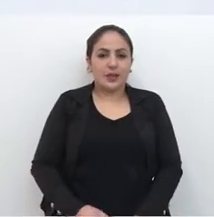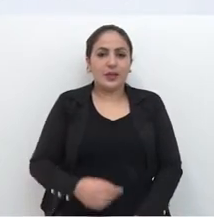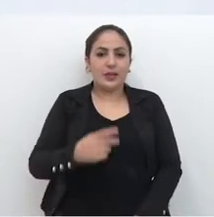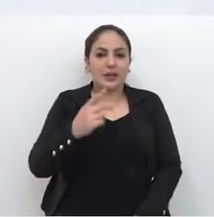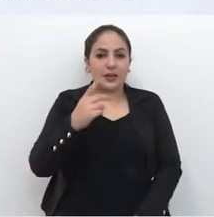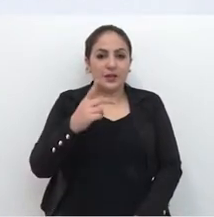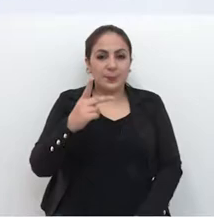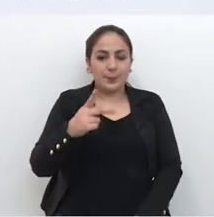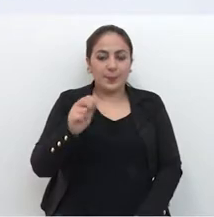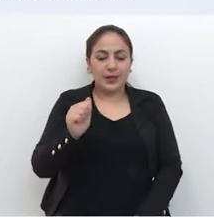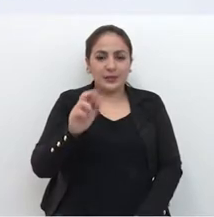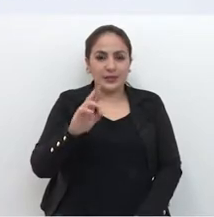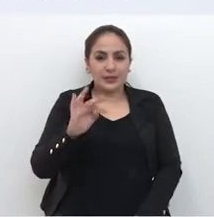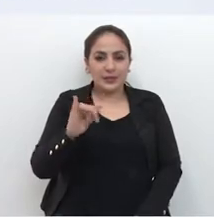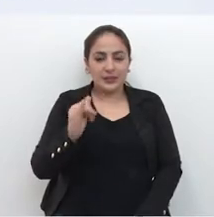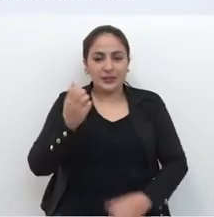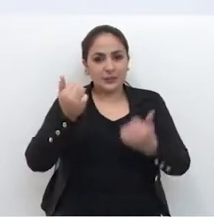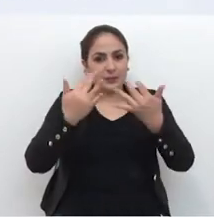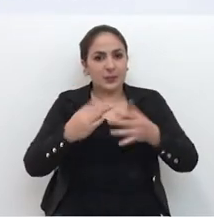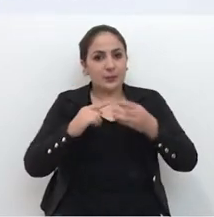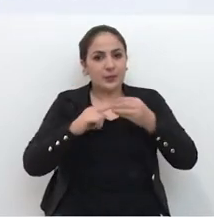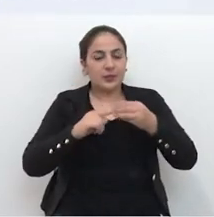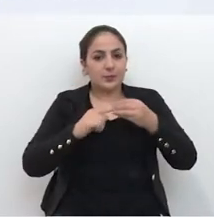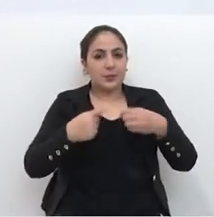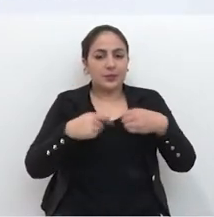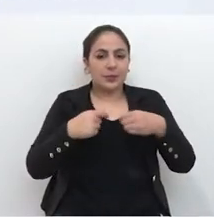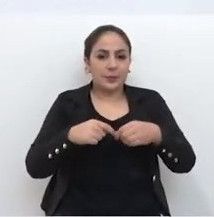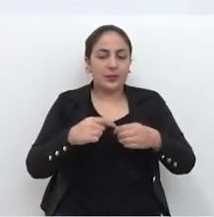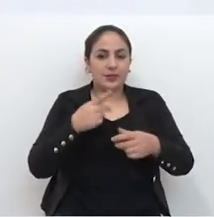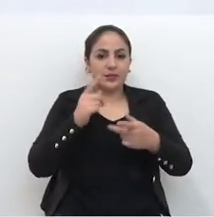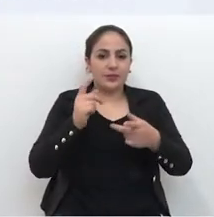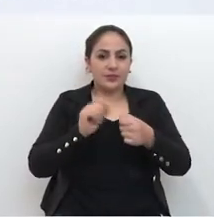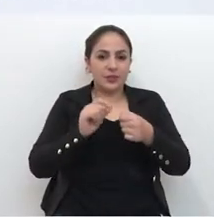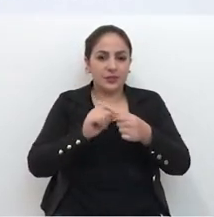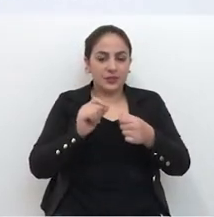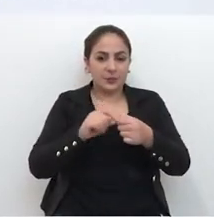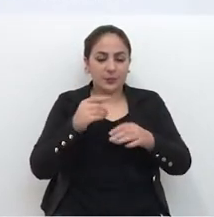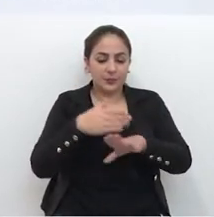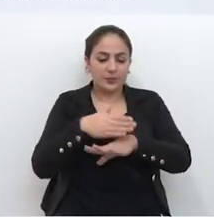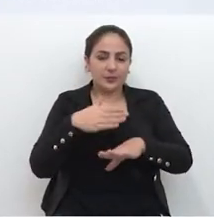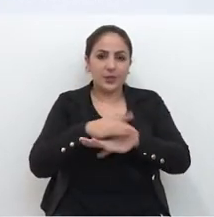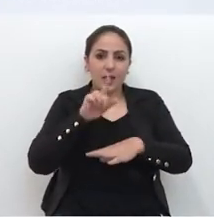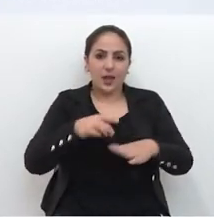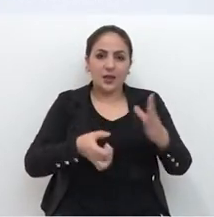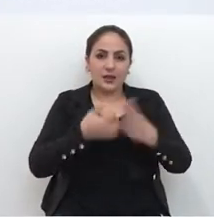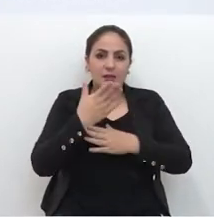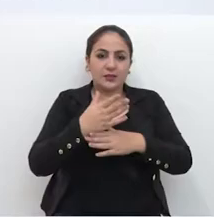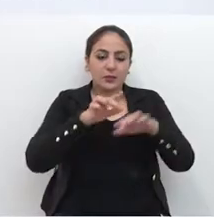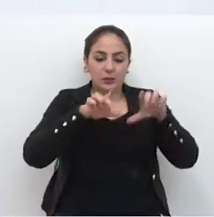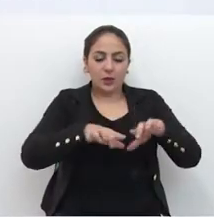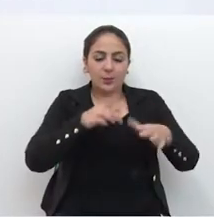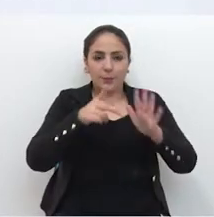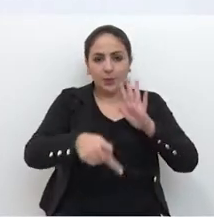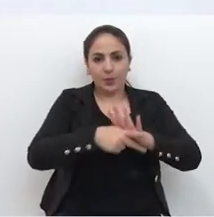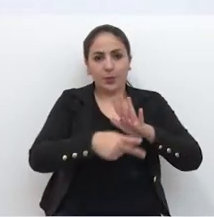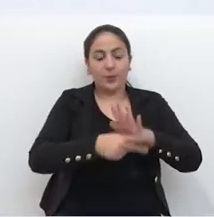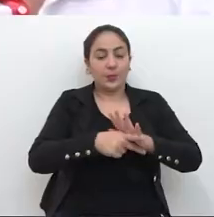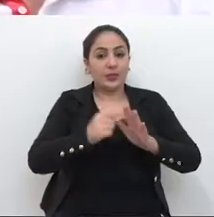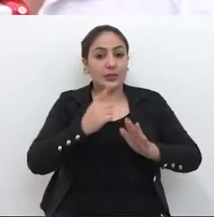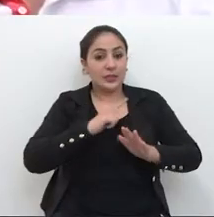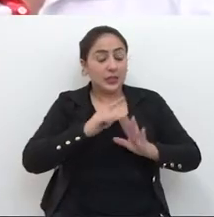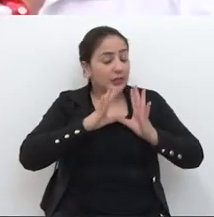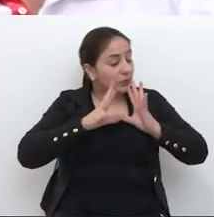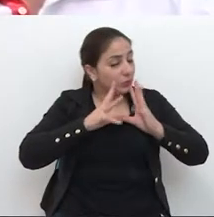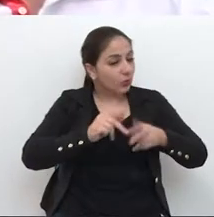Patrick explica que a principal demanda levantada pelos participantes é a construção de um espaço próprio,